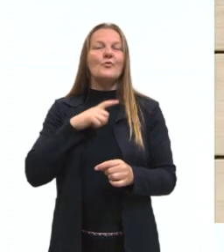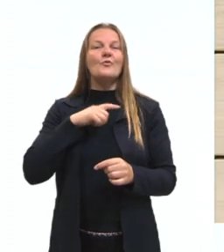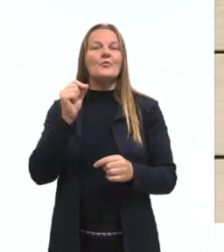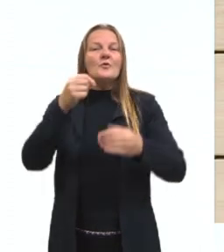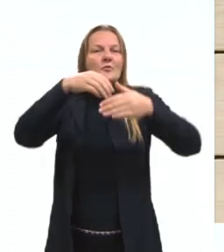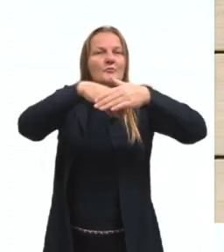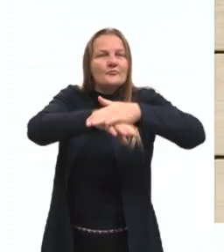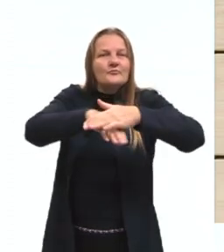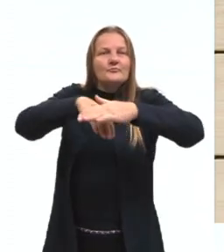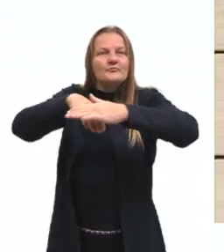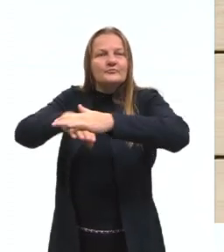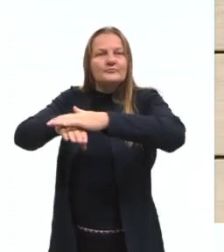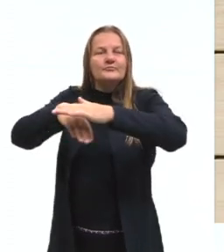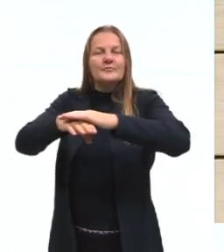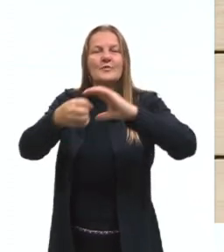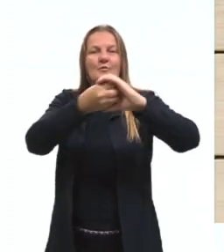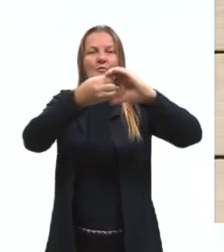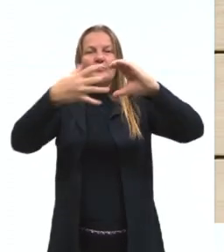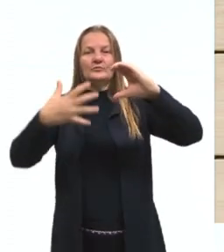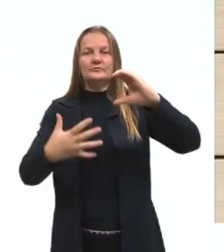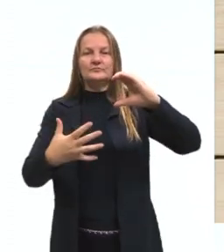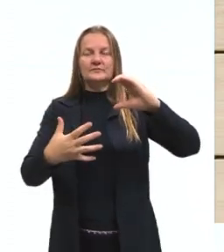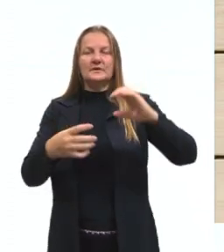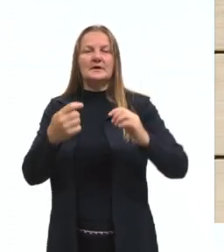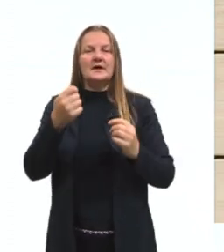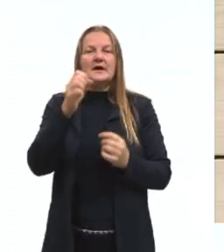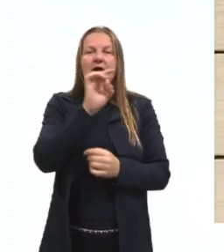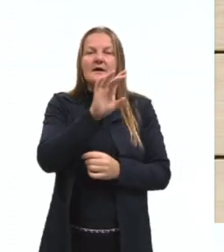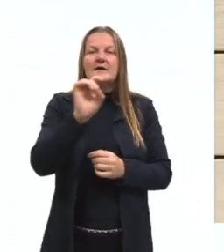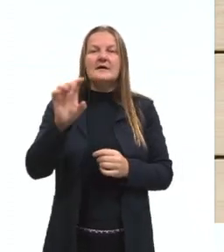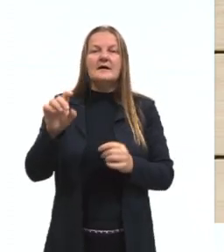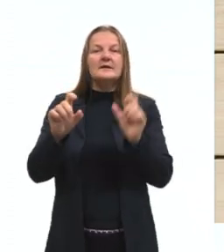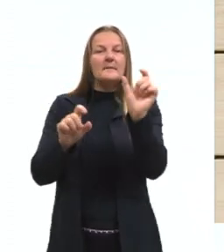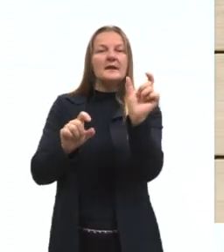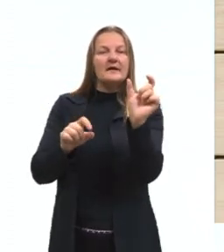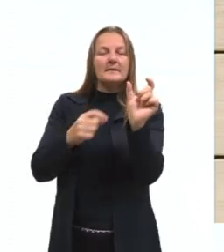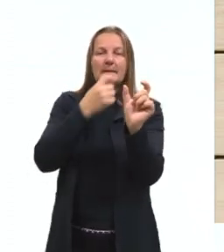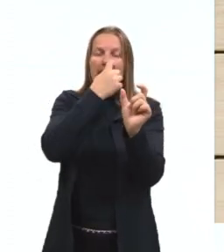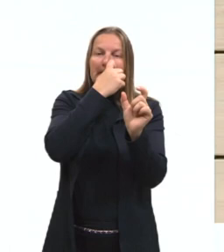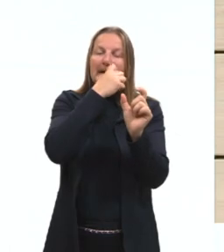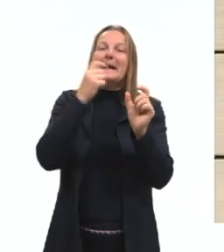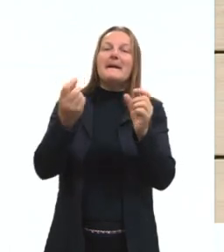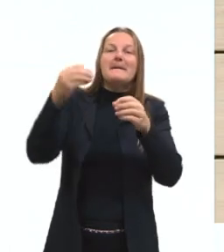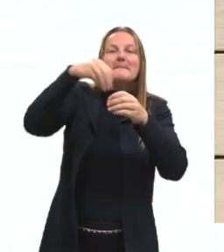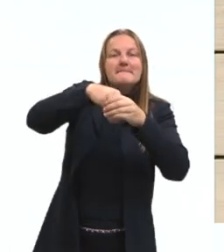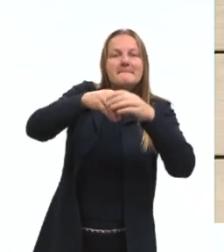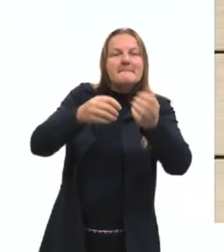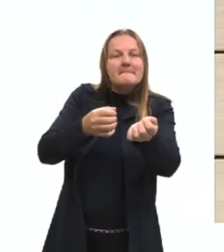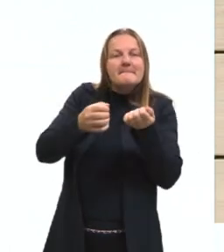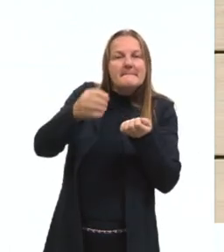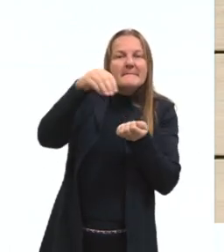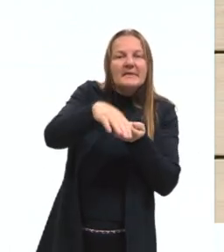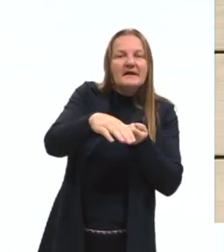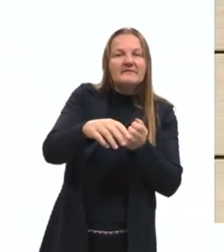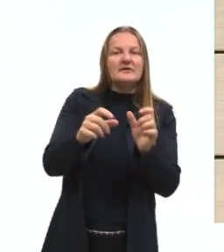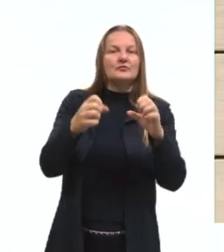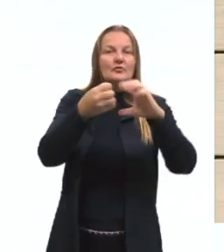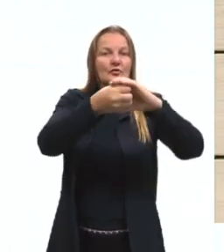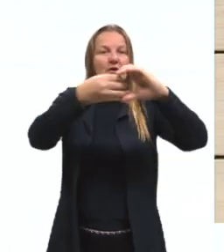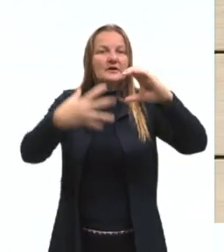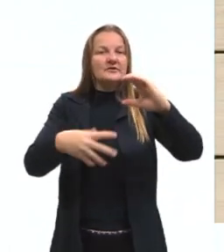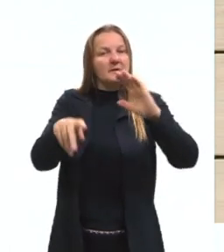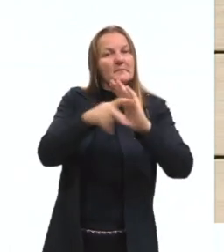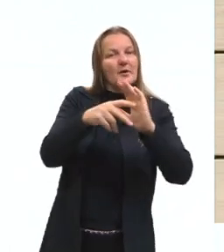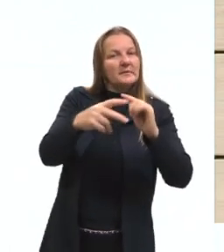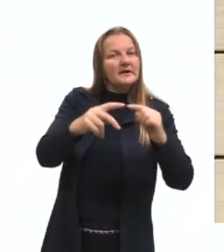depositar as características das palavras e eu vou colocar as palavras ali de acordo com as características